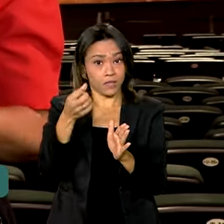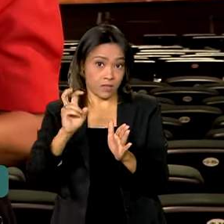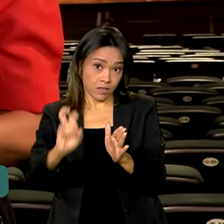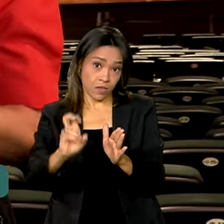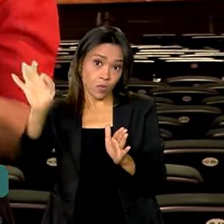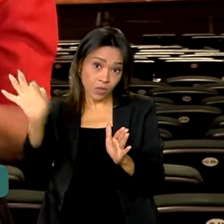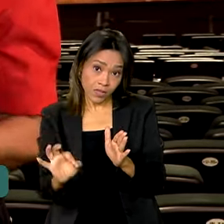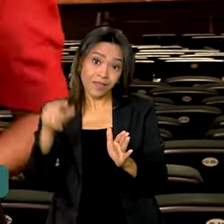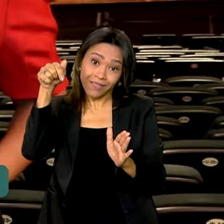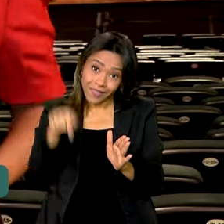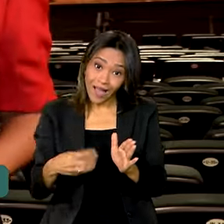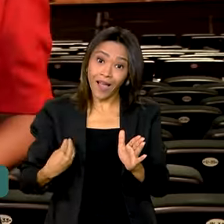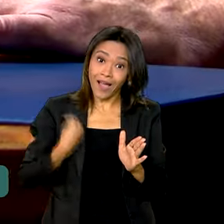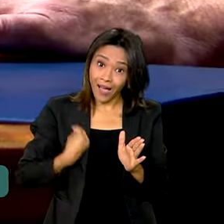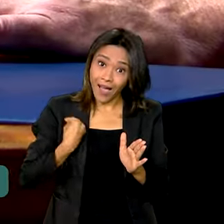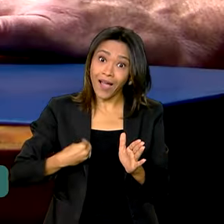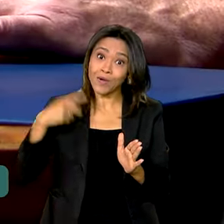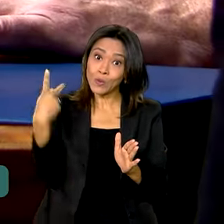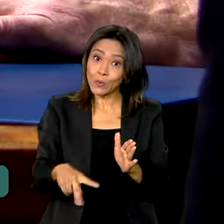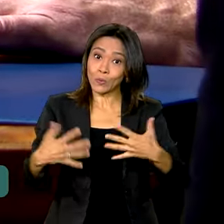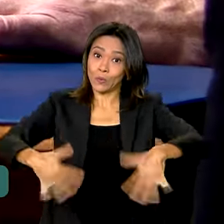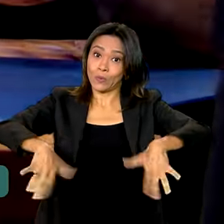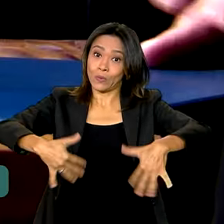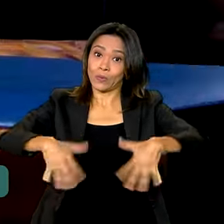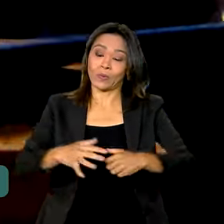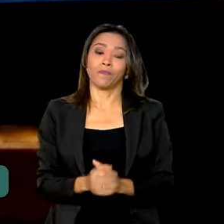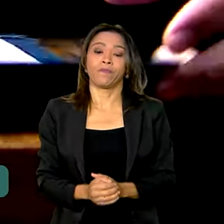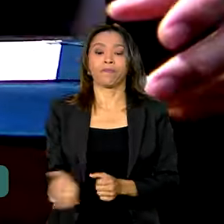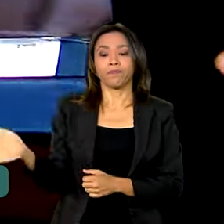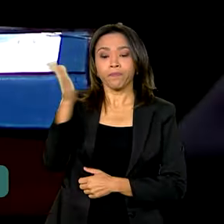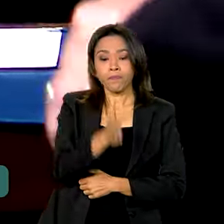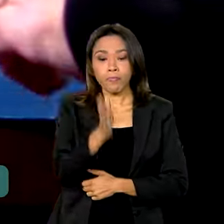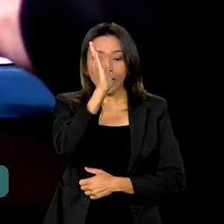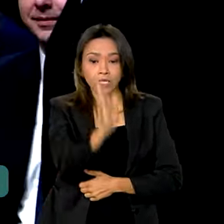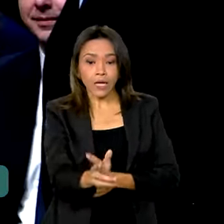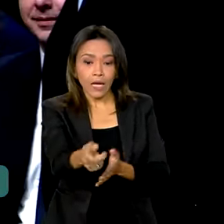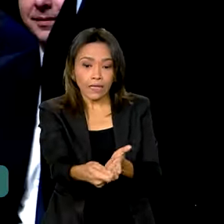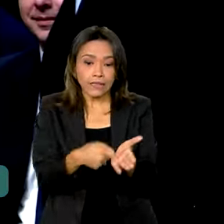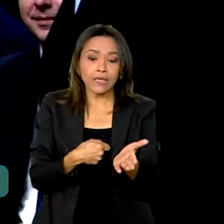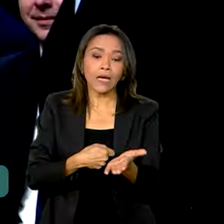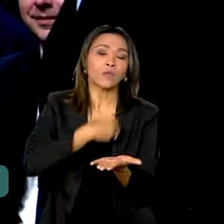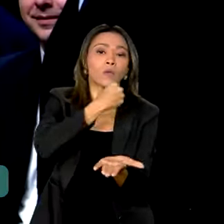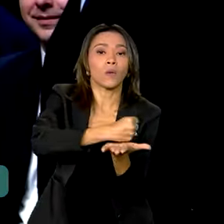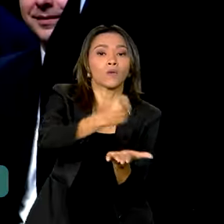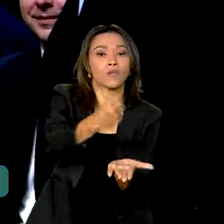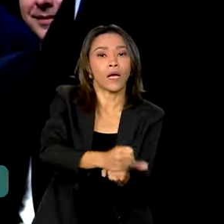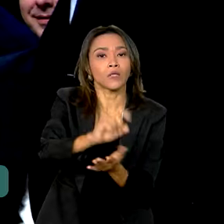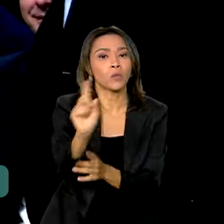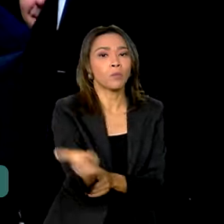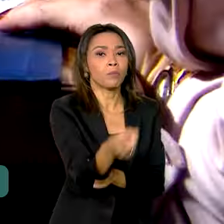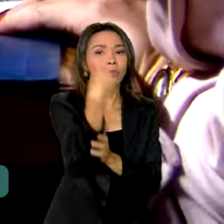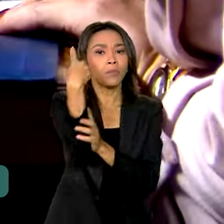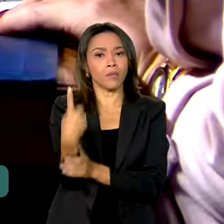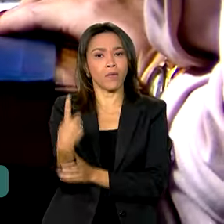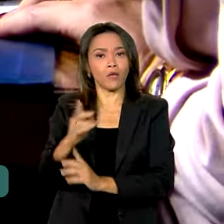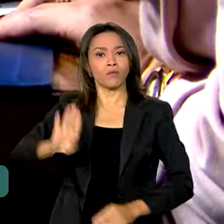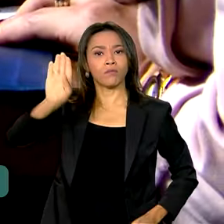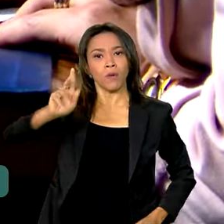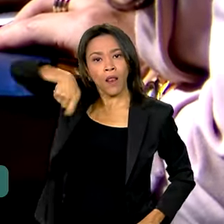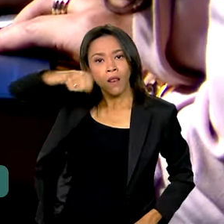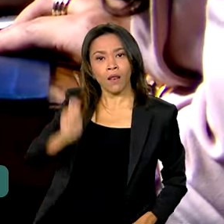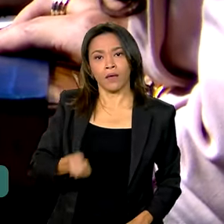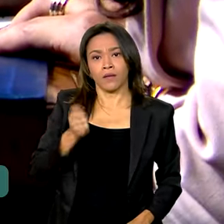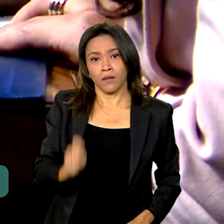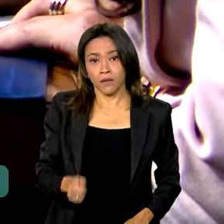está aqui em Minas Gerais. Também foram assinados aqui os contratos do primeiro leilão de transmissão de